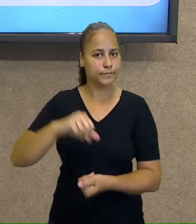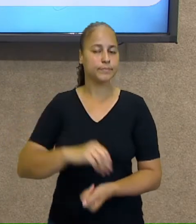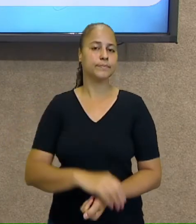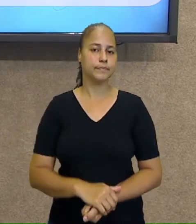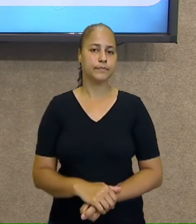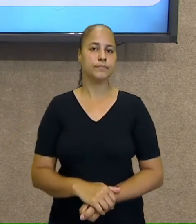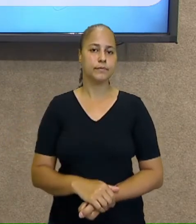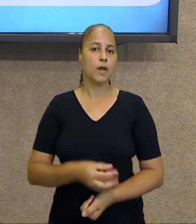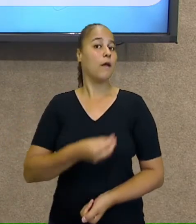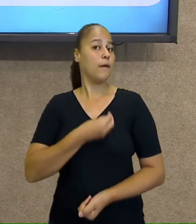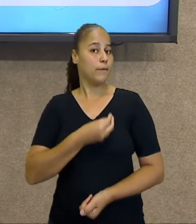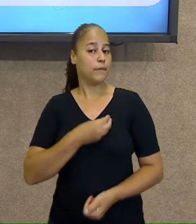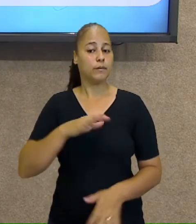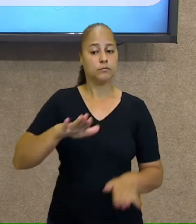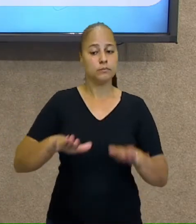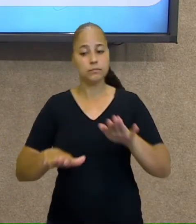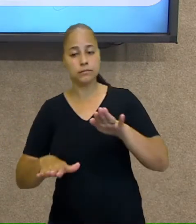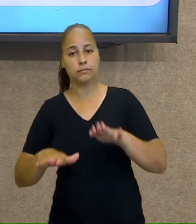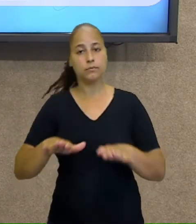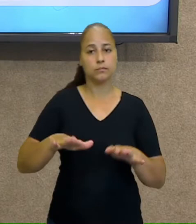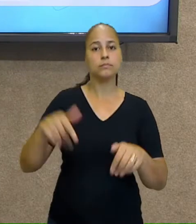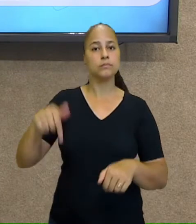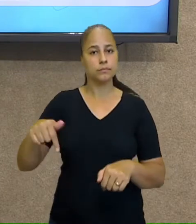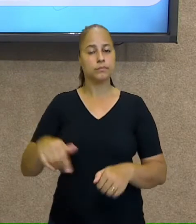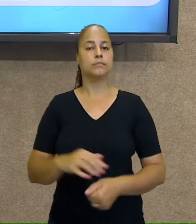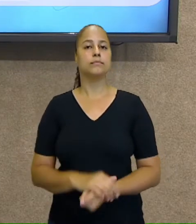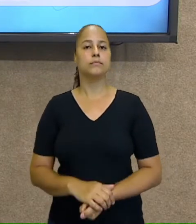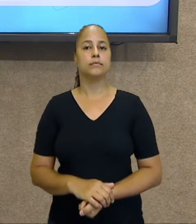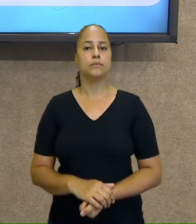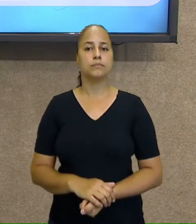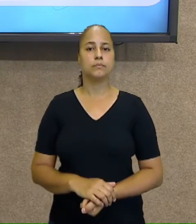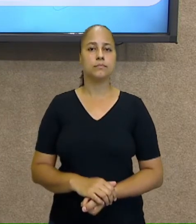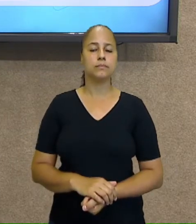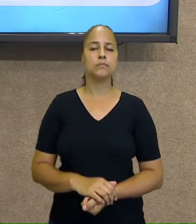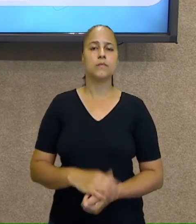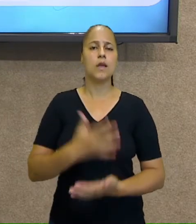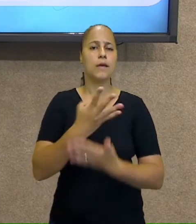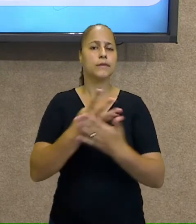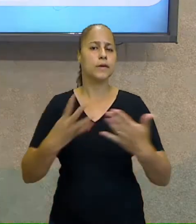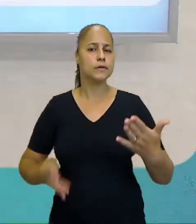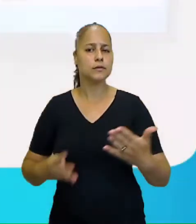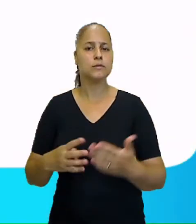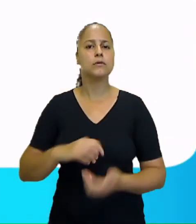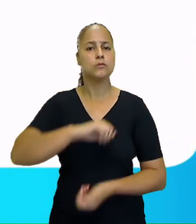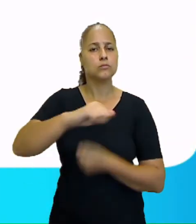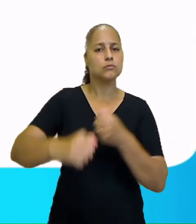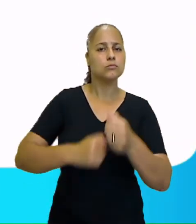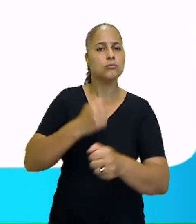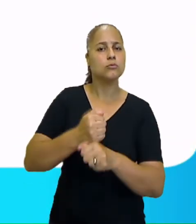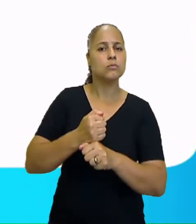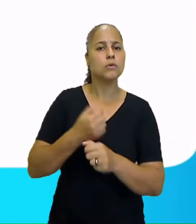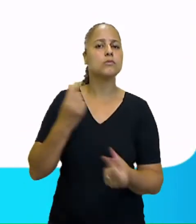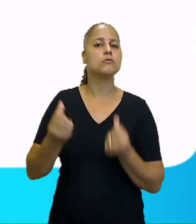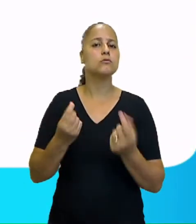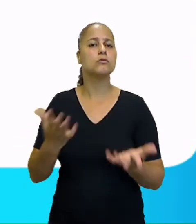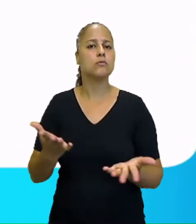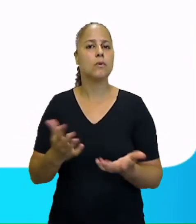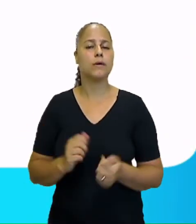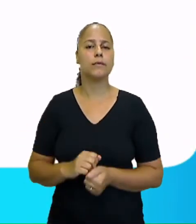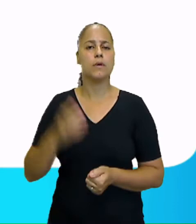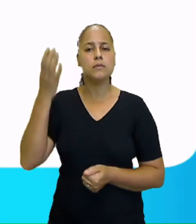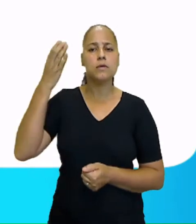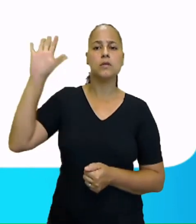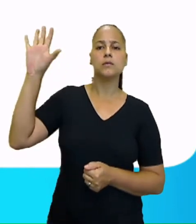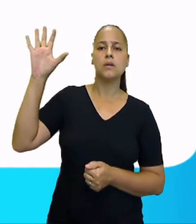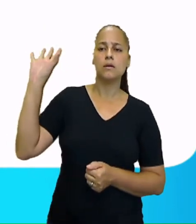planeta, para haver equilíbrio. Ok? As estações do ano. Esse desenho retrata um pouquinho